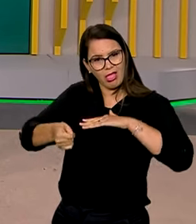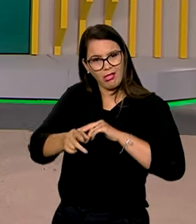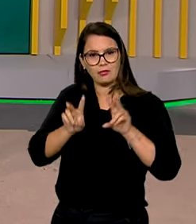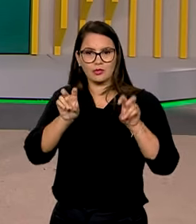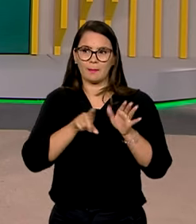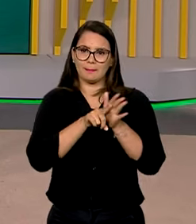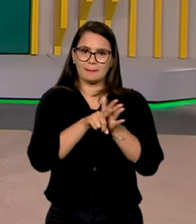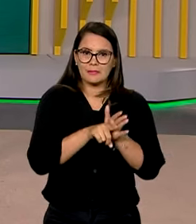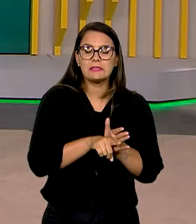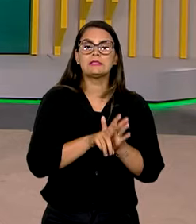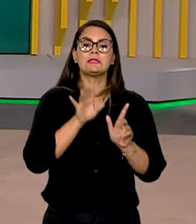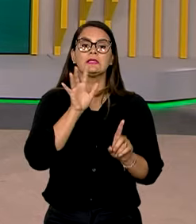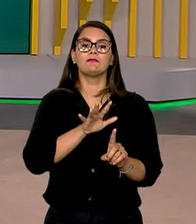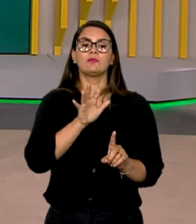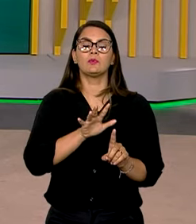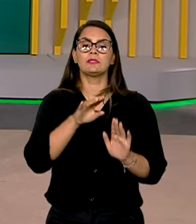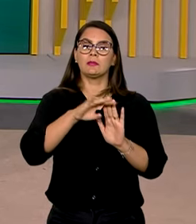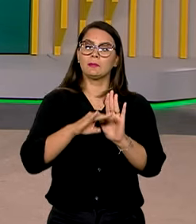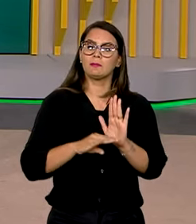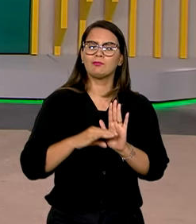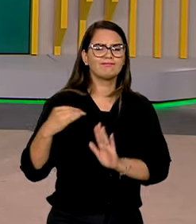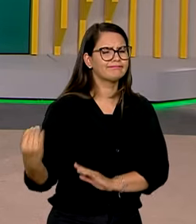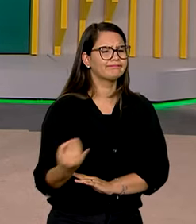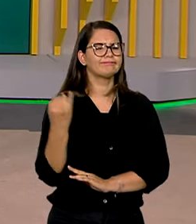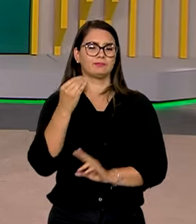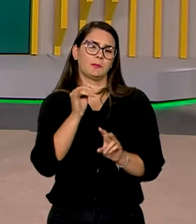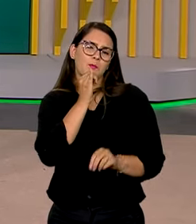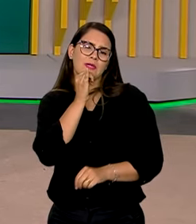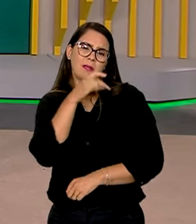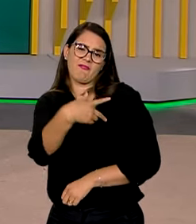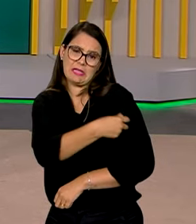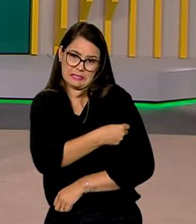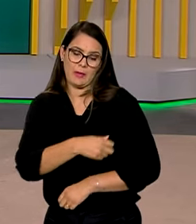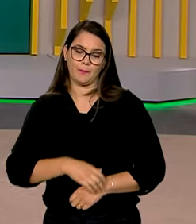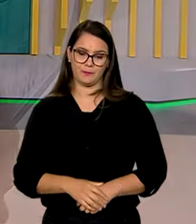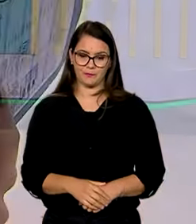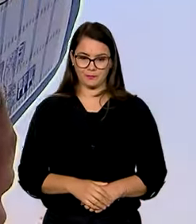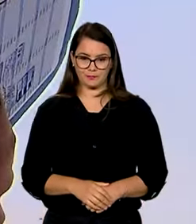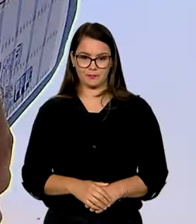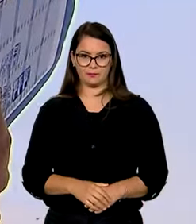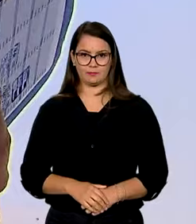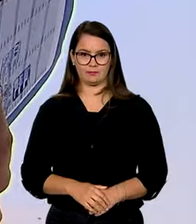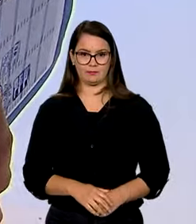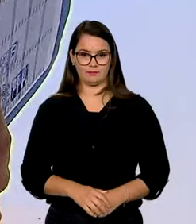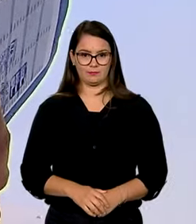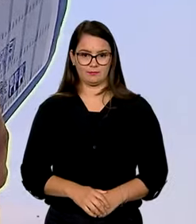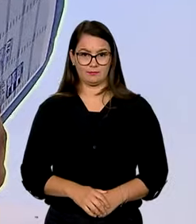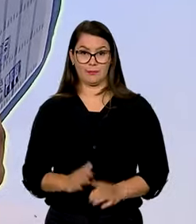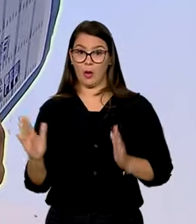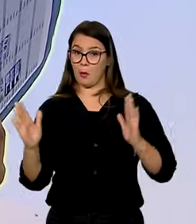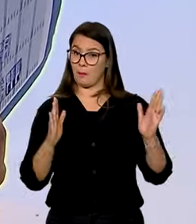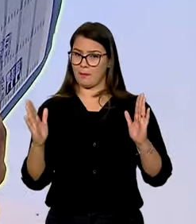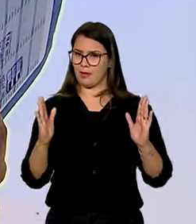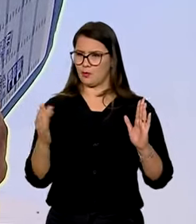pesquisas e que afetam a execução de programas essenciais, como o da vacinação. Em uma época